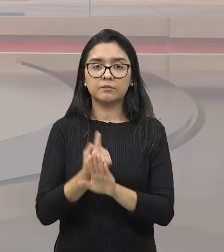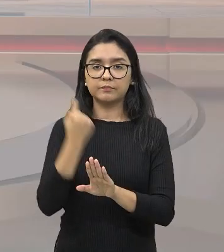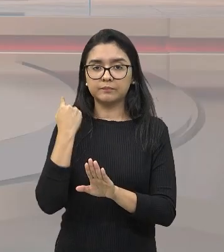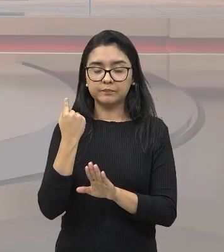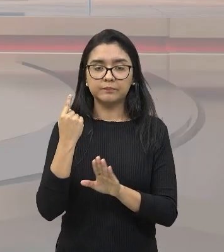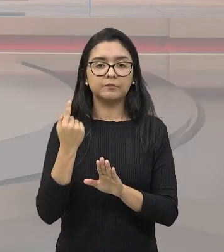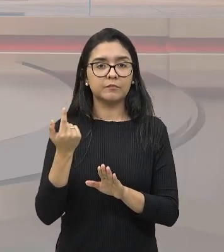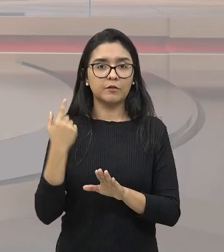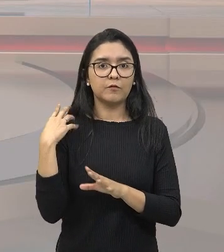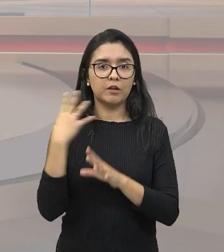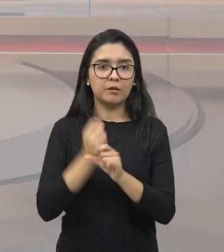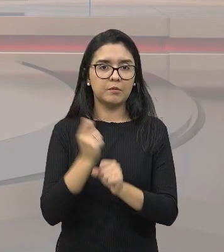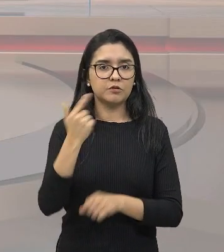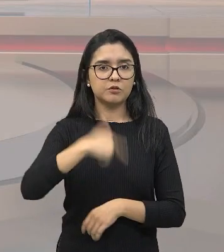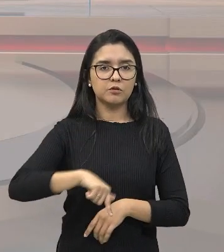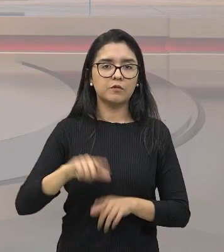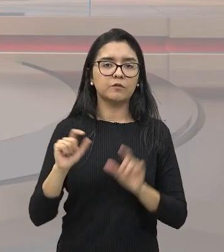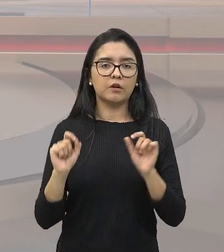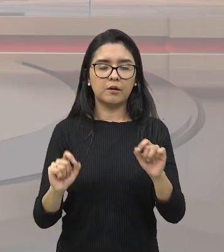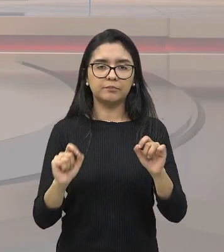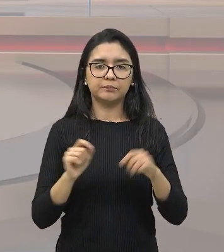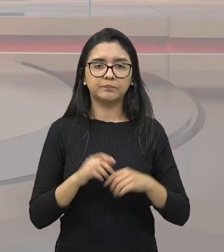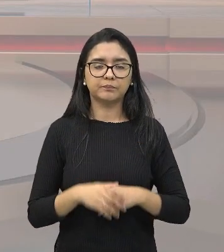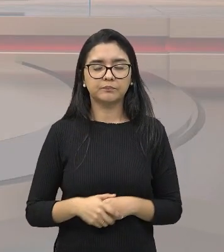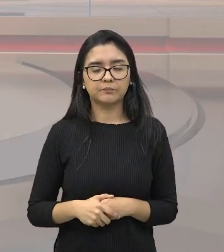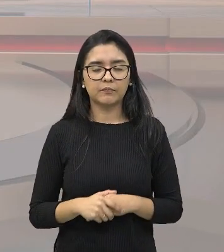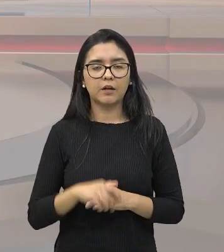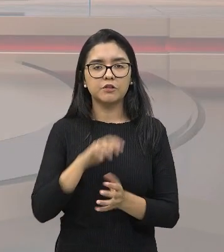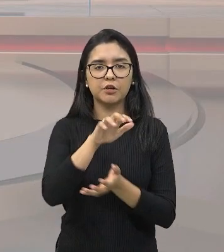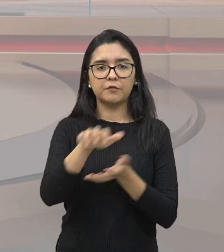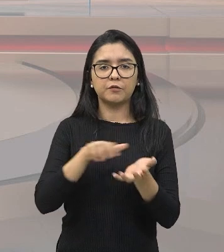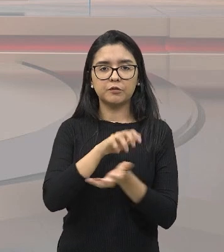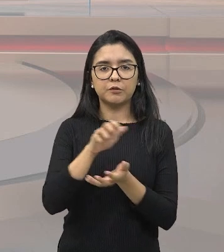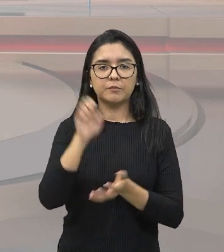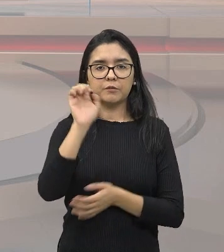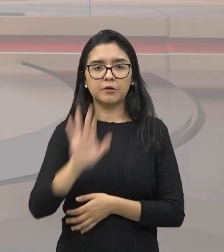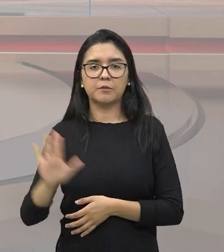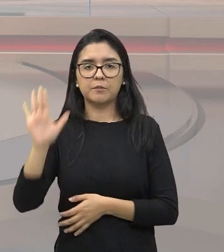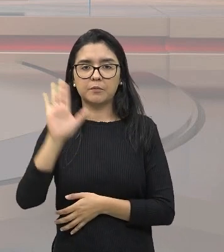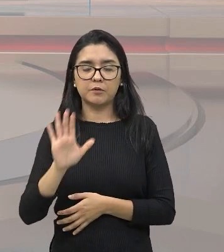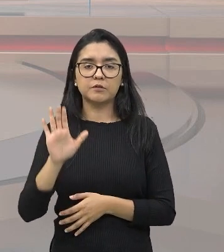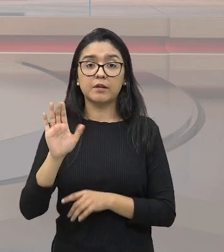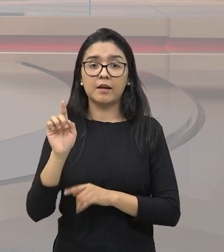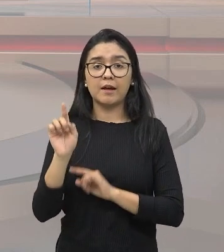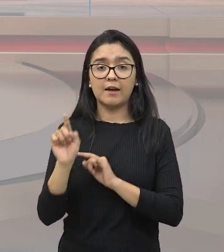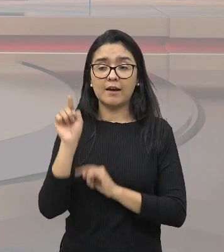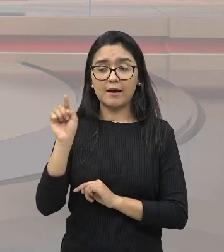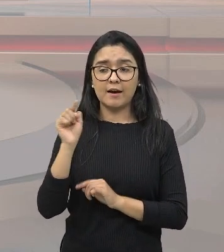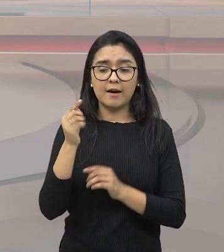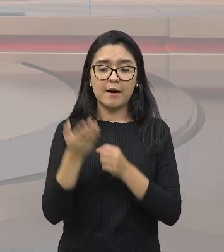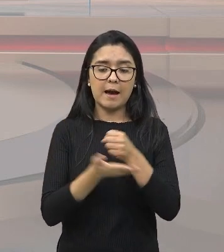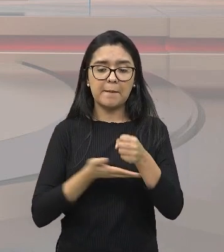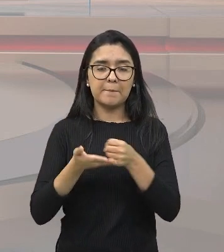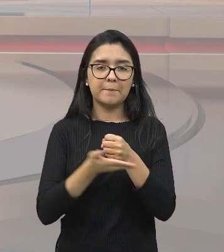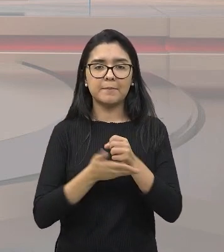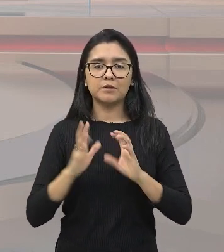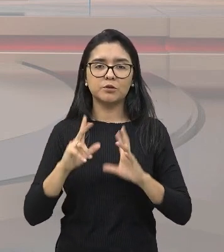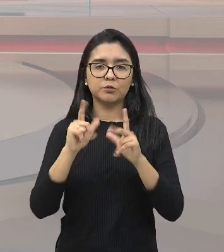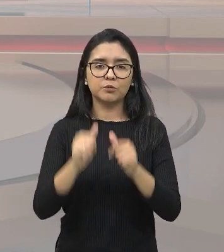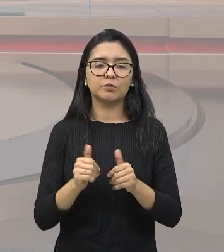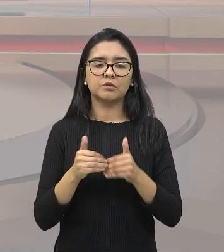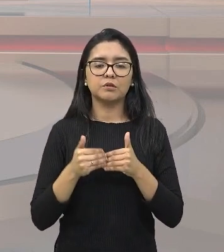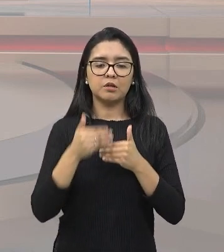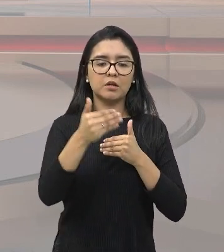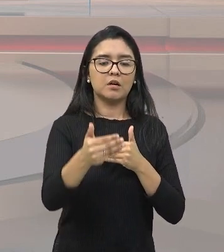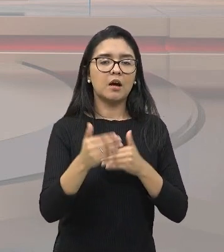vocês de novo dessa questão que as revoluções europeias são a base para que tudo aconteça, são um